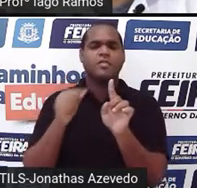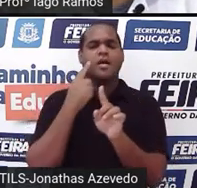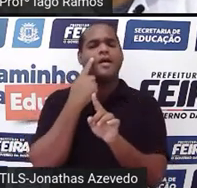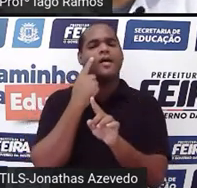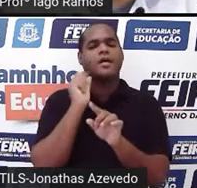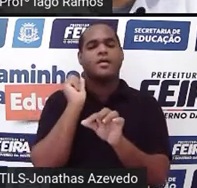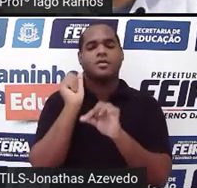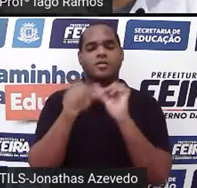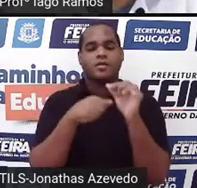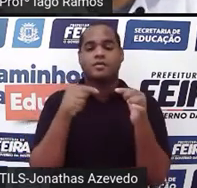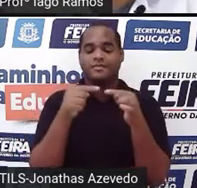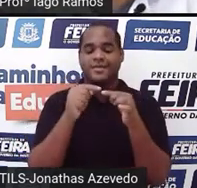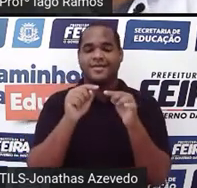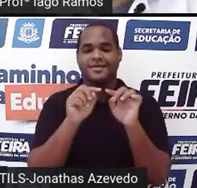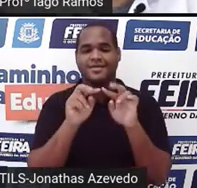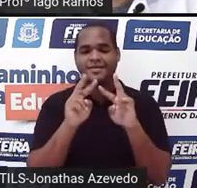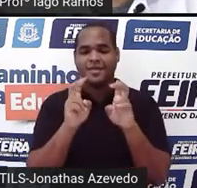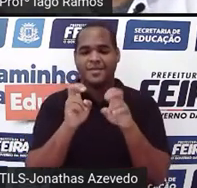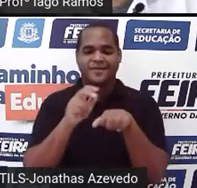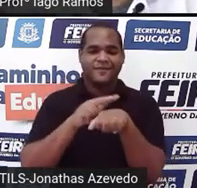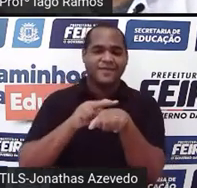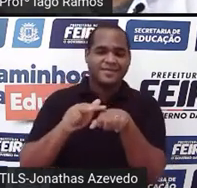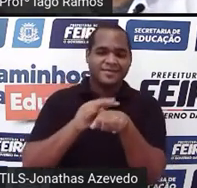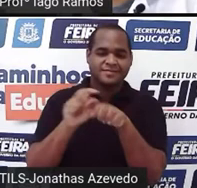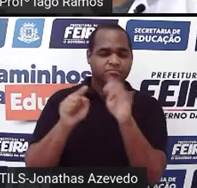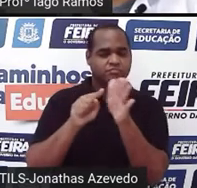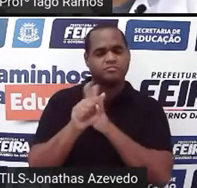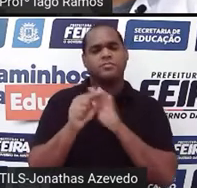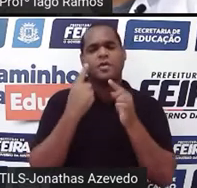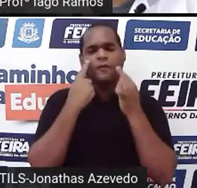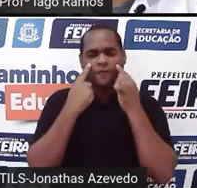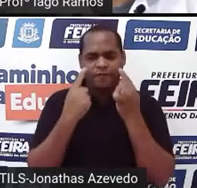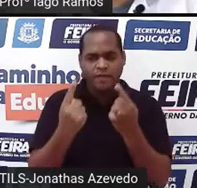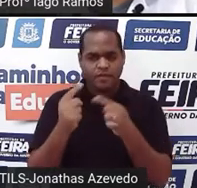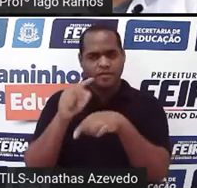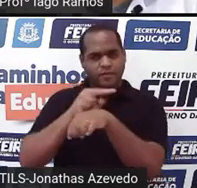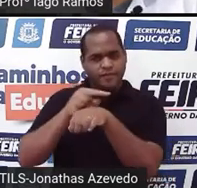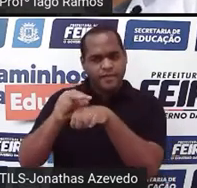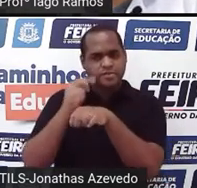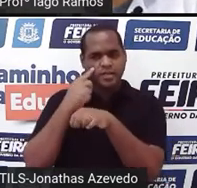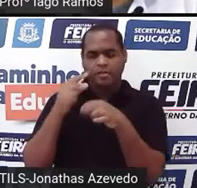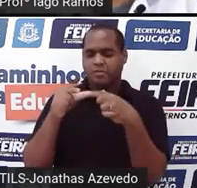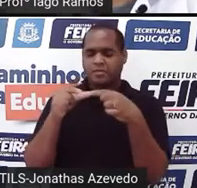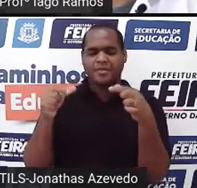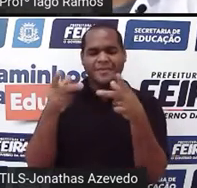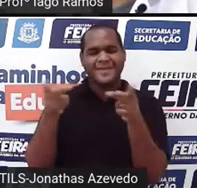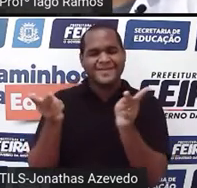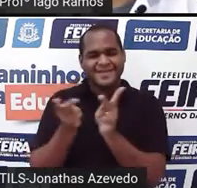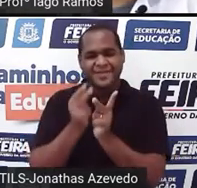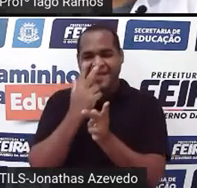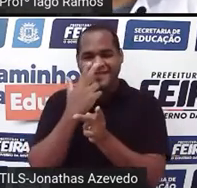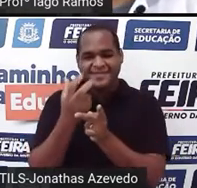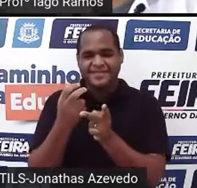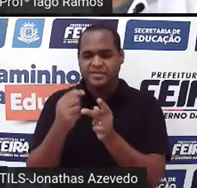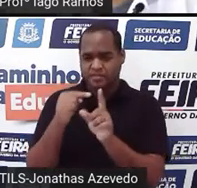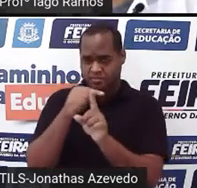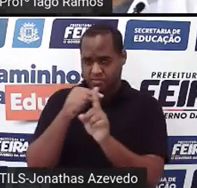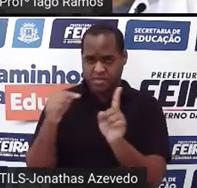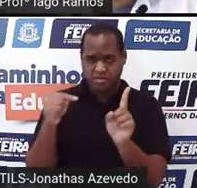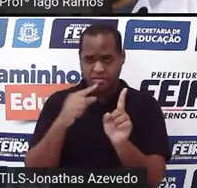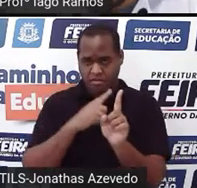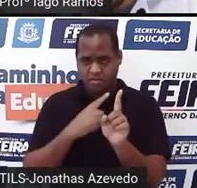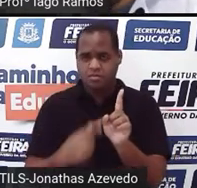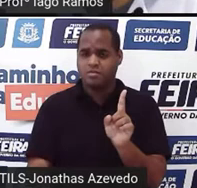do setor verde. E olhando para o setor verde, a fatiazinha verde também não é metade, né?